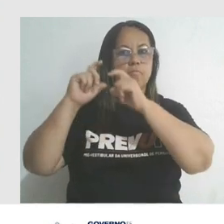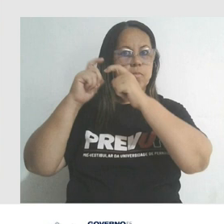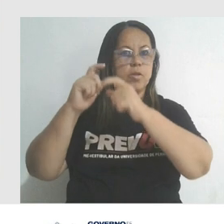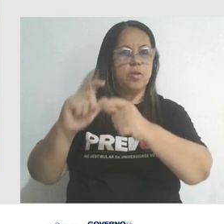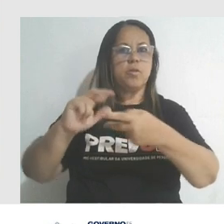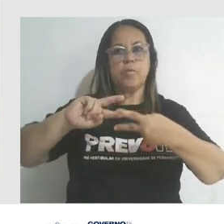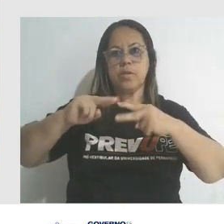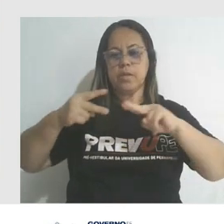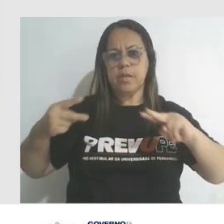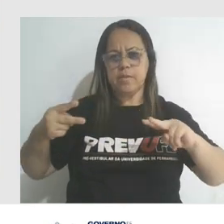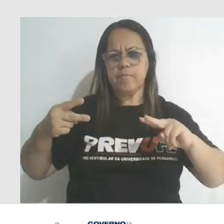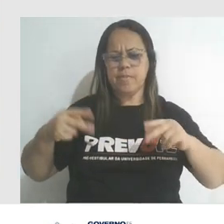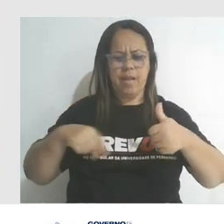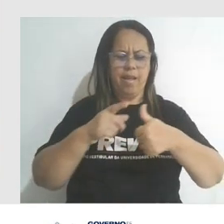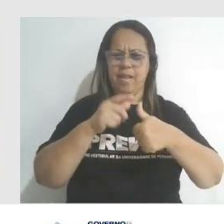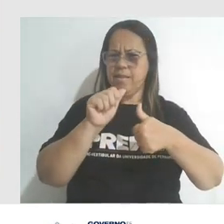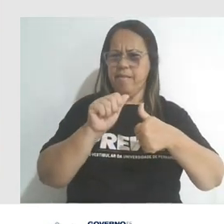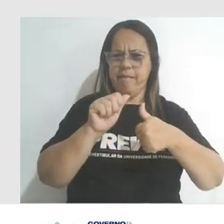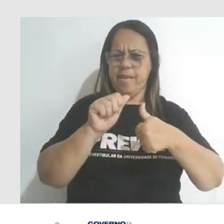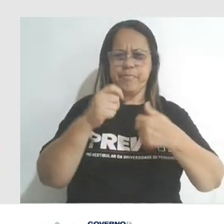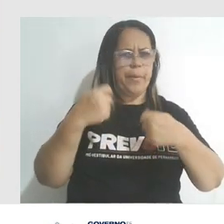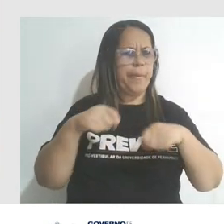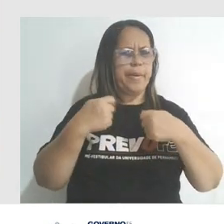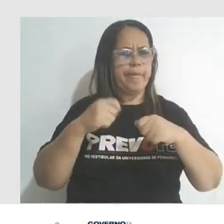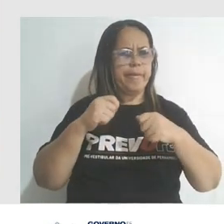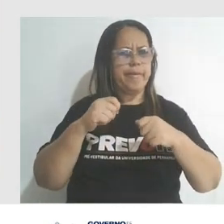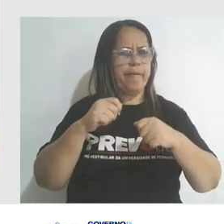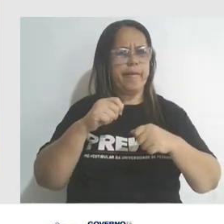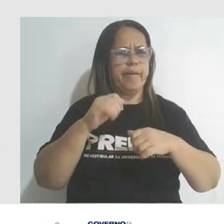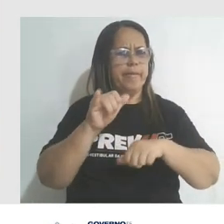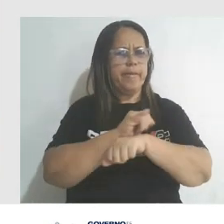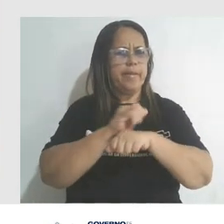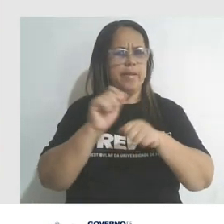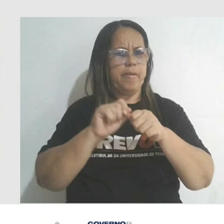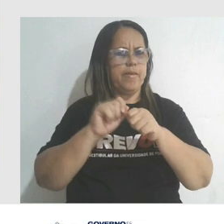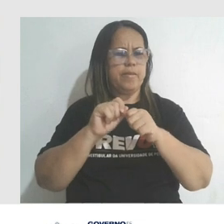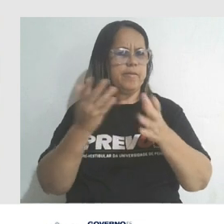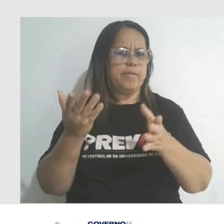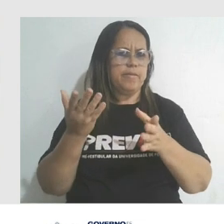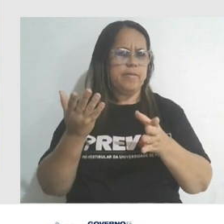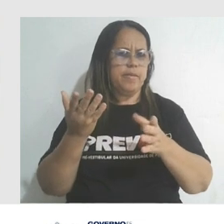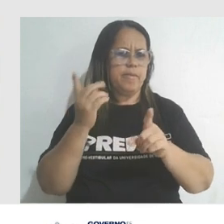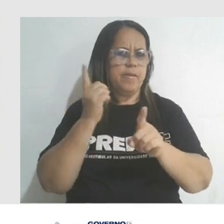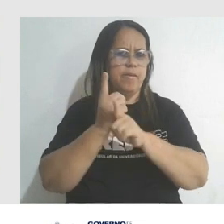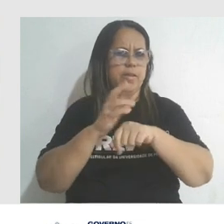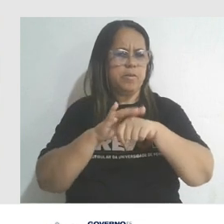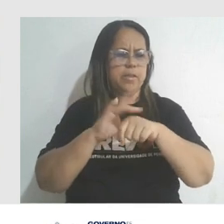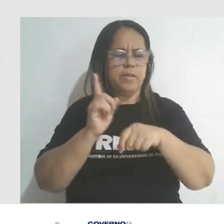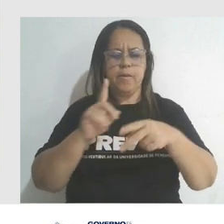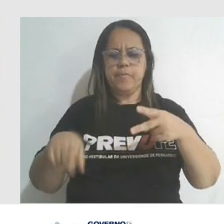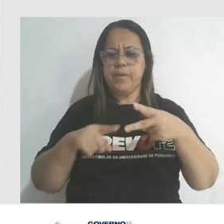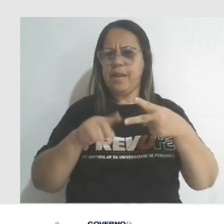Pela própria molécula do DNA a gente consegue fazer esse diagnóstico, então não seria necessária essa técnica para fazer o diagnóstico. A identificação de proteínas, pessoal,